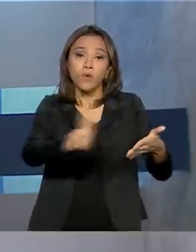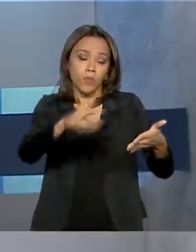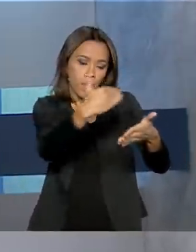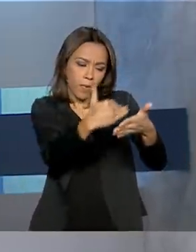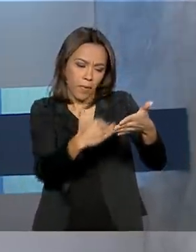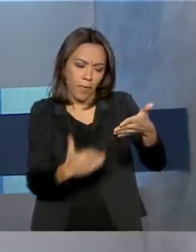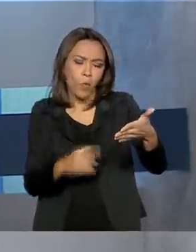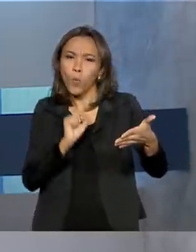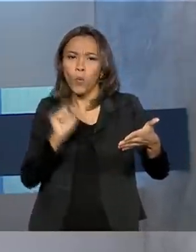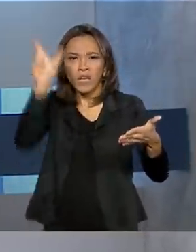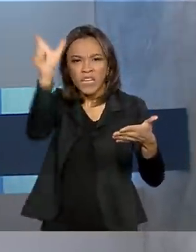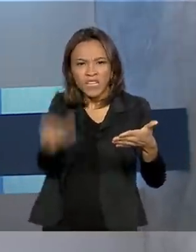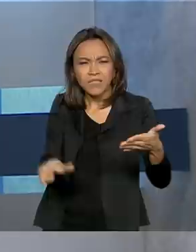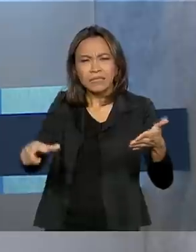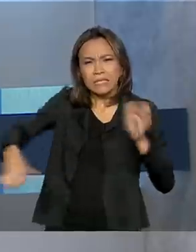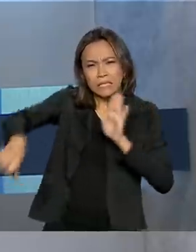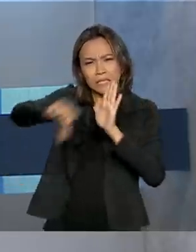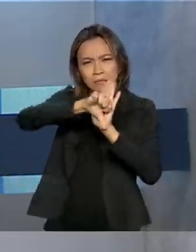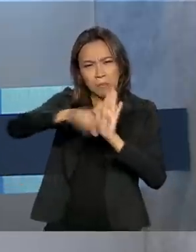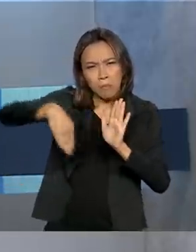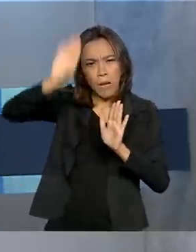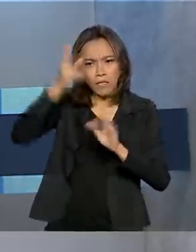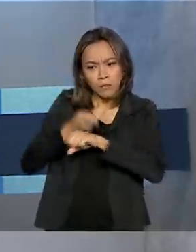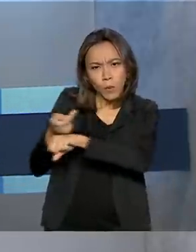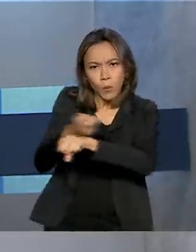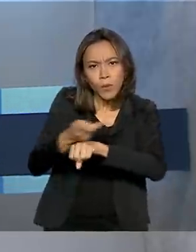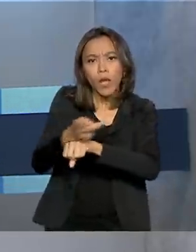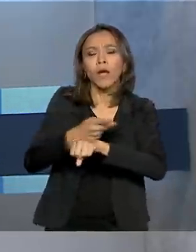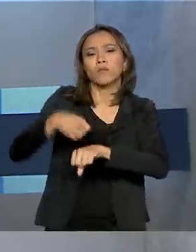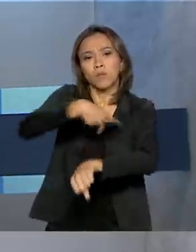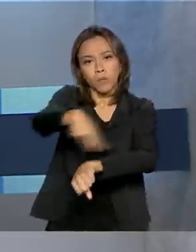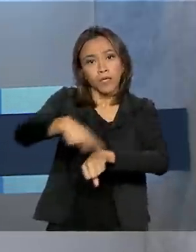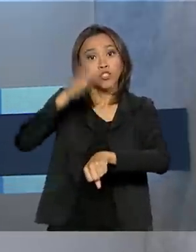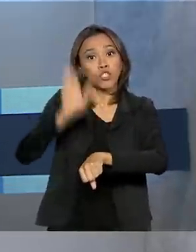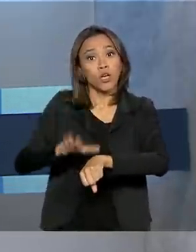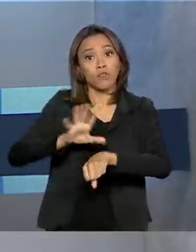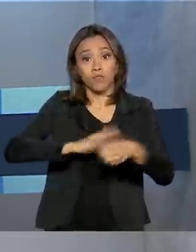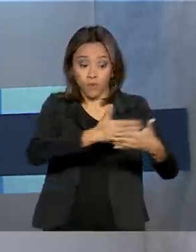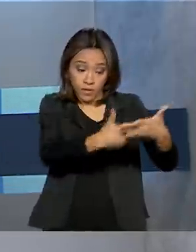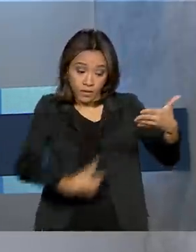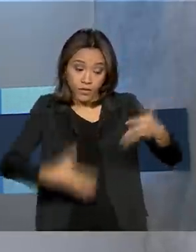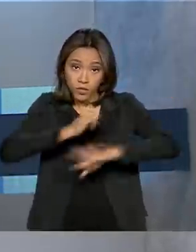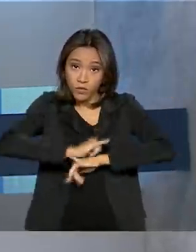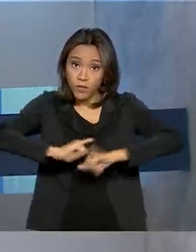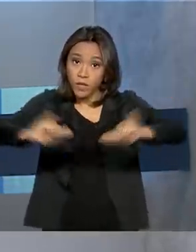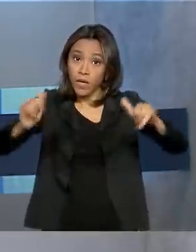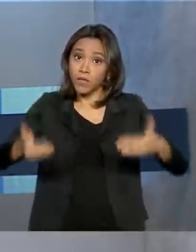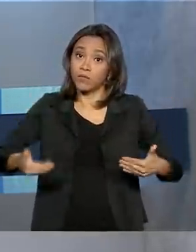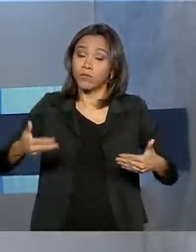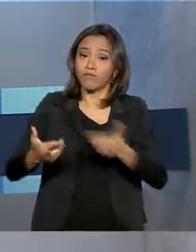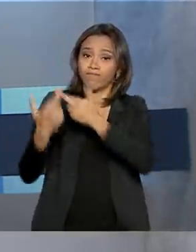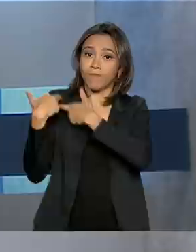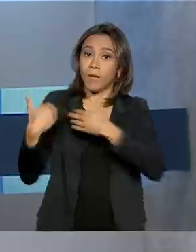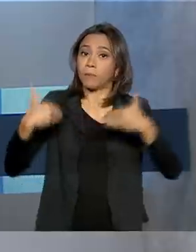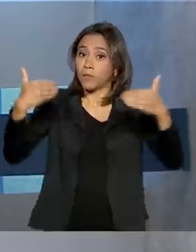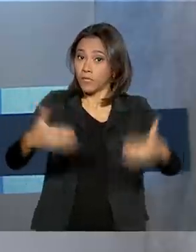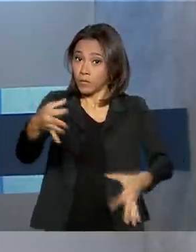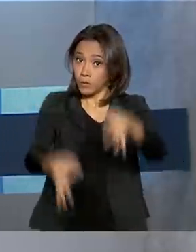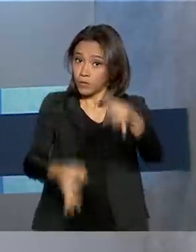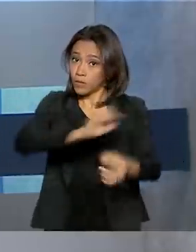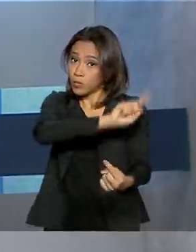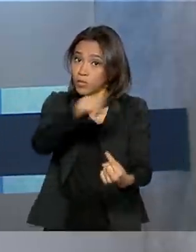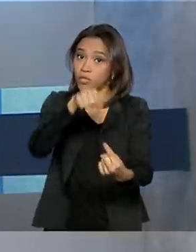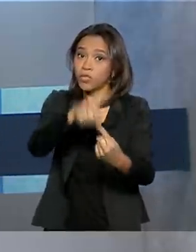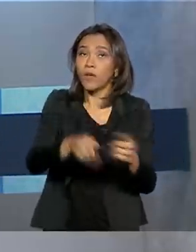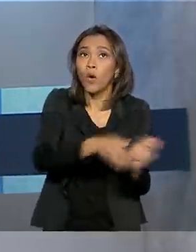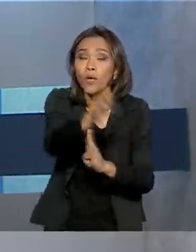dos criminosos mais procurados no país foi divulgada pelo Ministério da Justiça e Segurança Pública. A ideia é auxiliar os